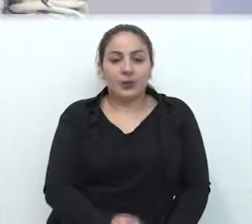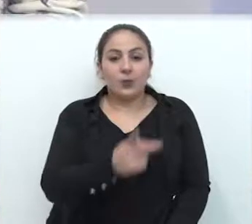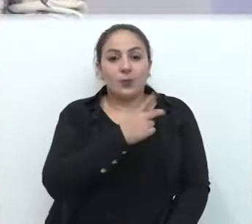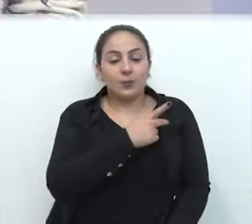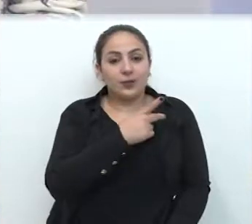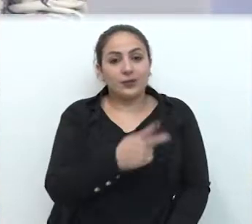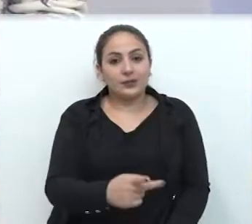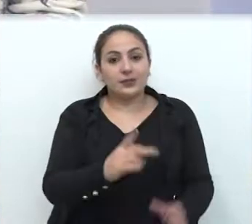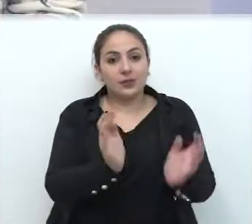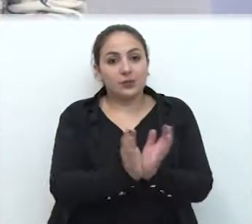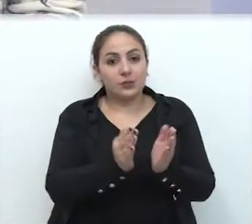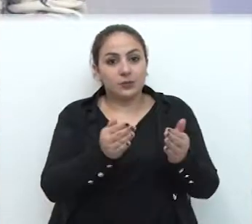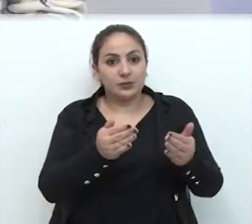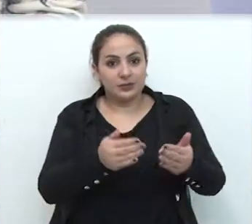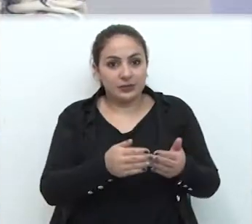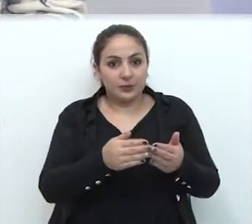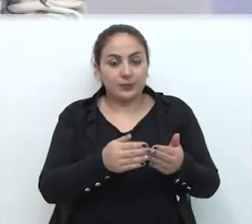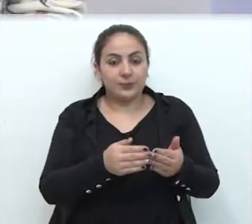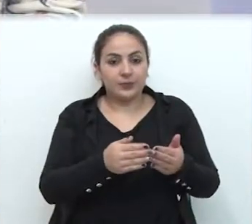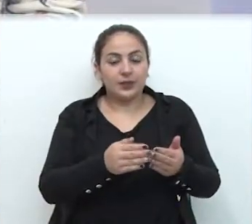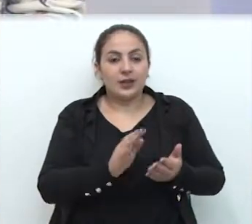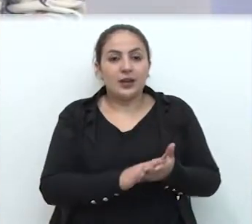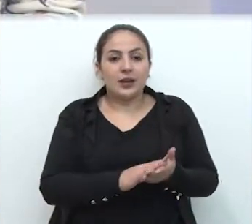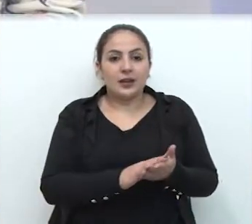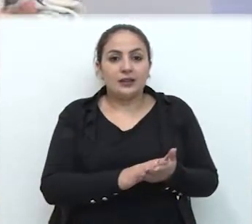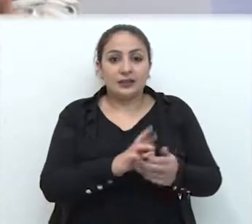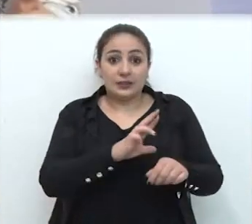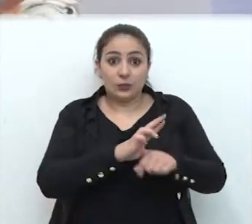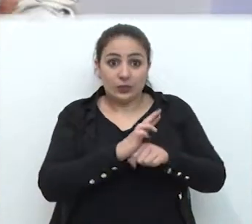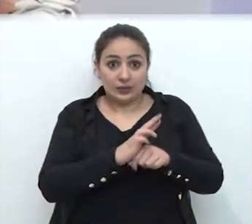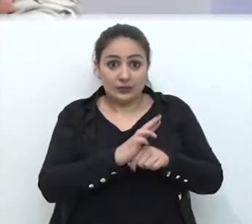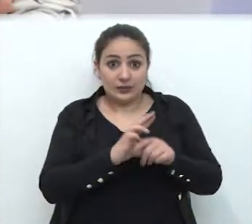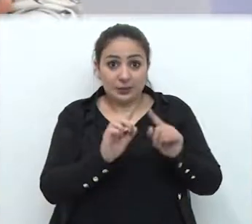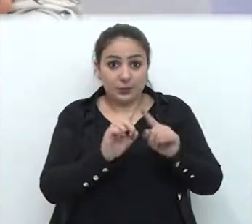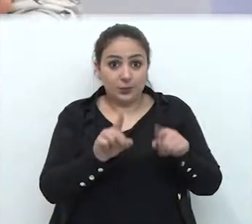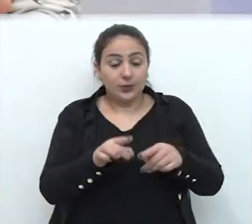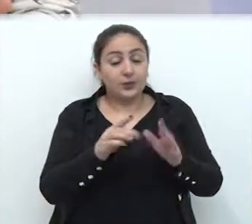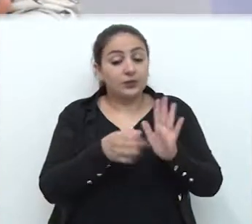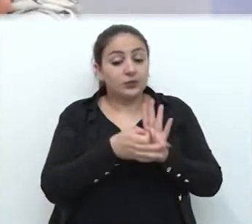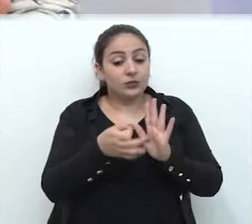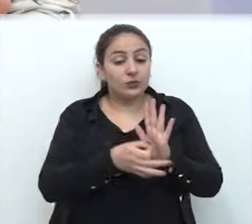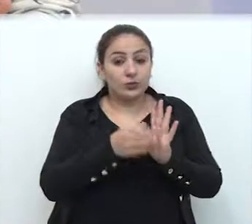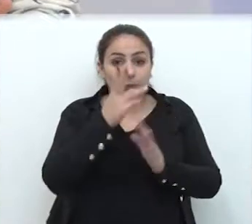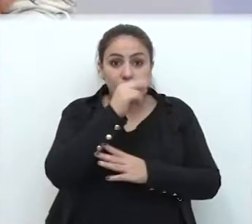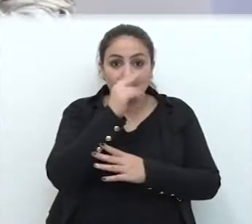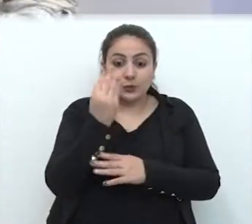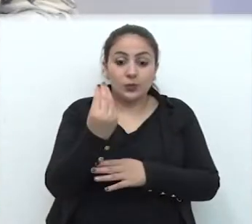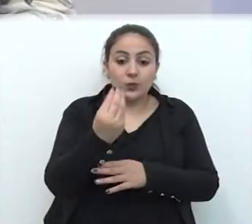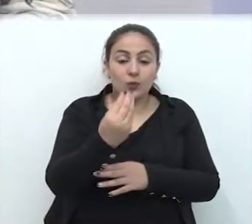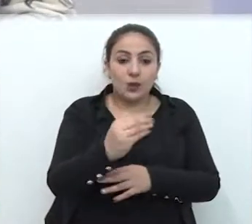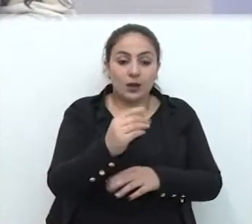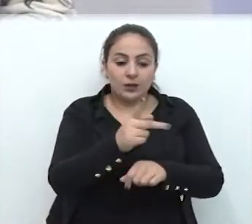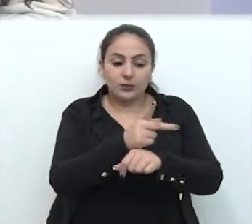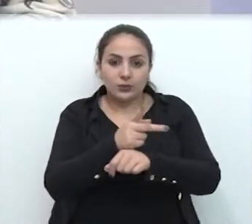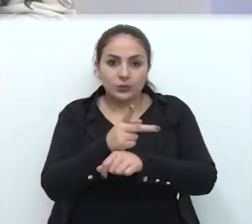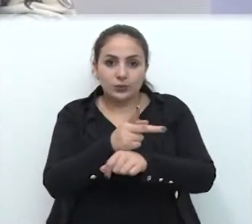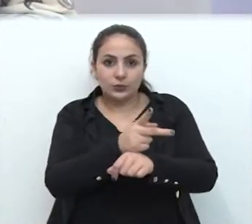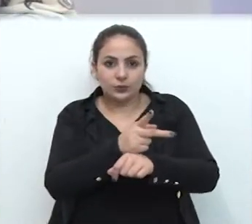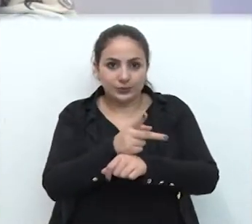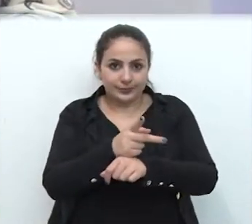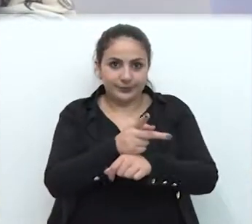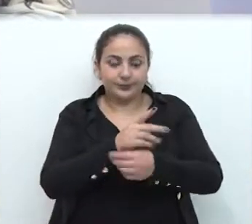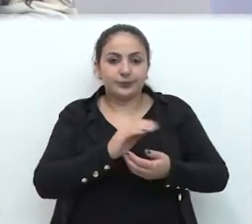O presidente da Frente Parlamentar da Segurança Pública está sugerindo ao Poder Executivo a instalação de